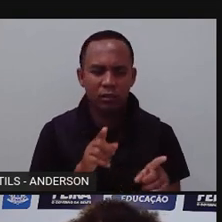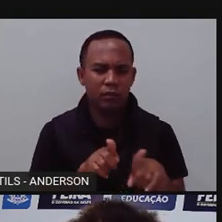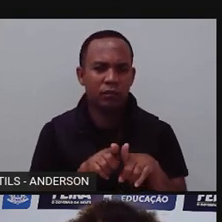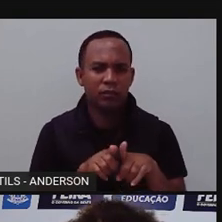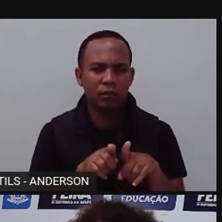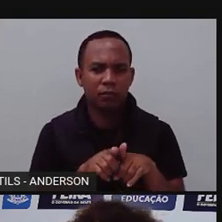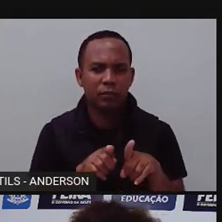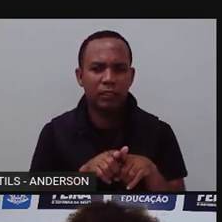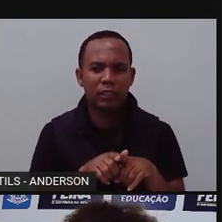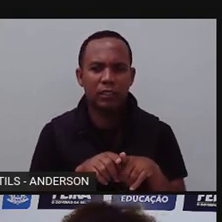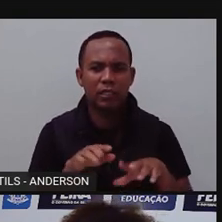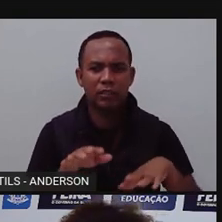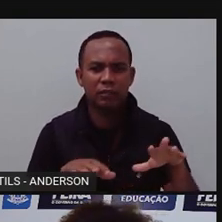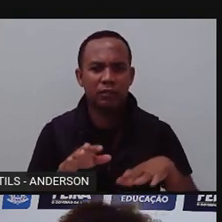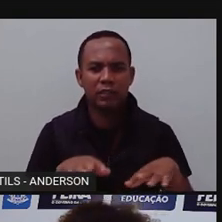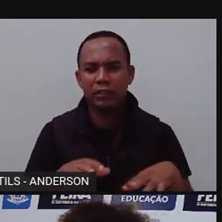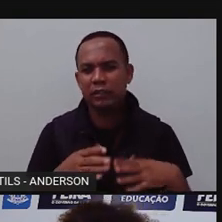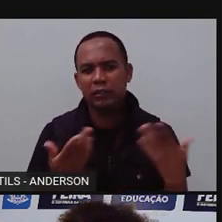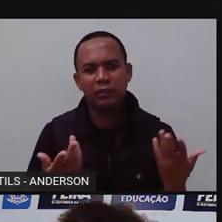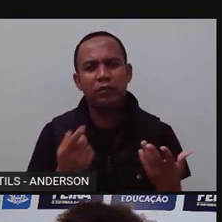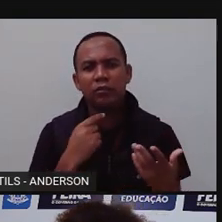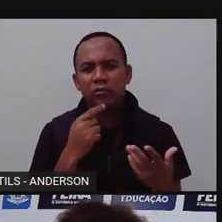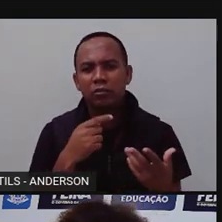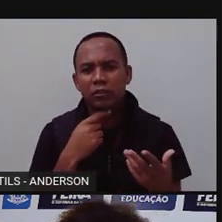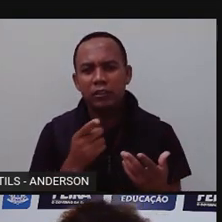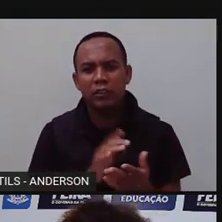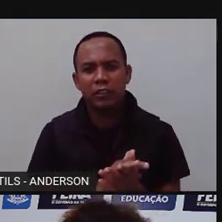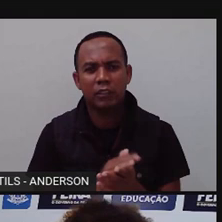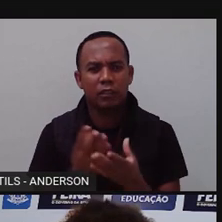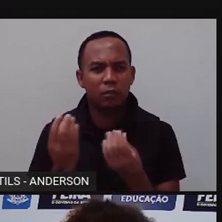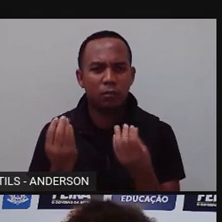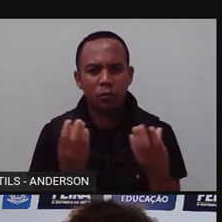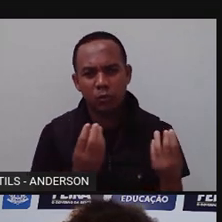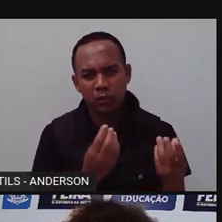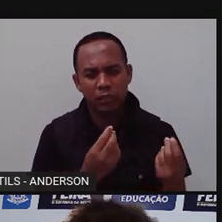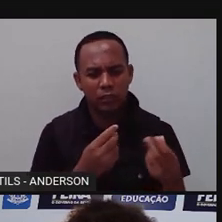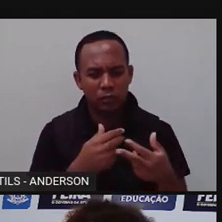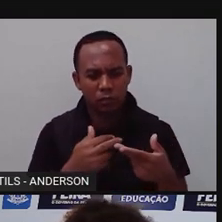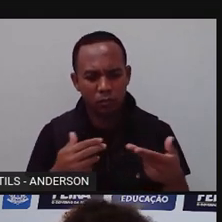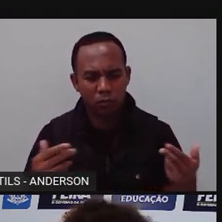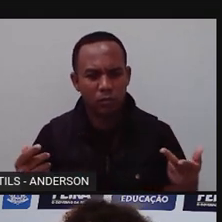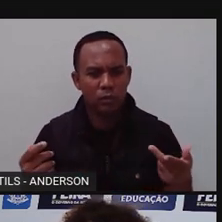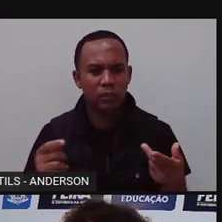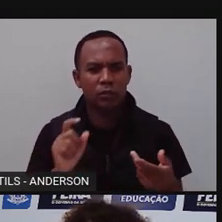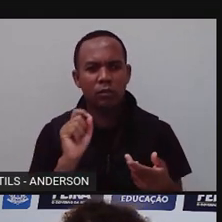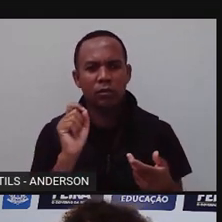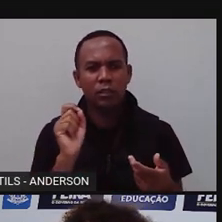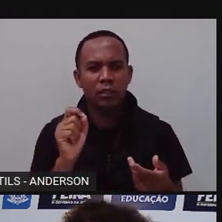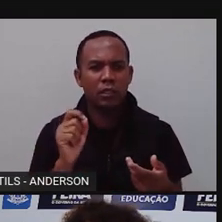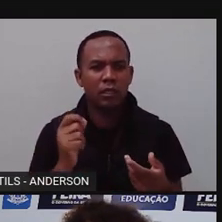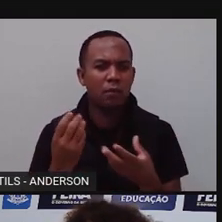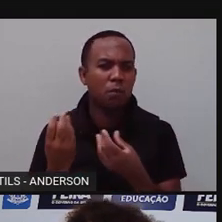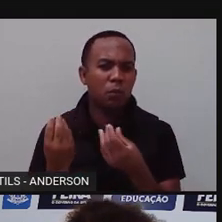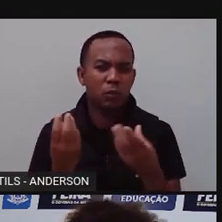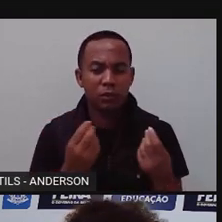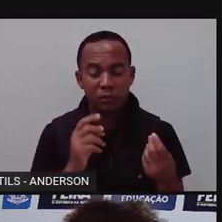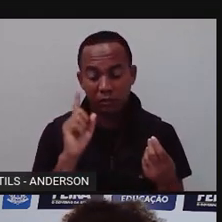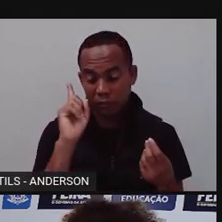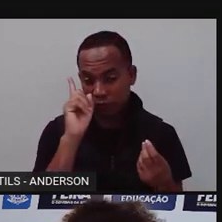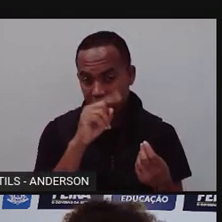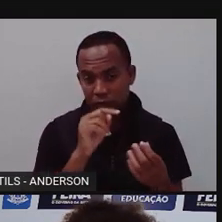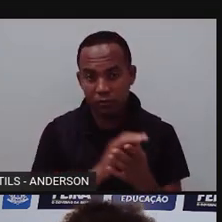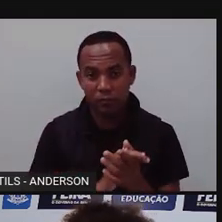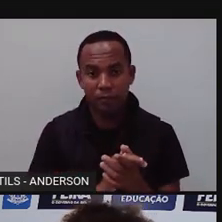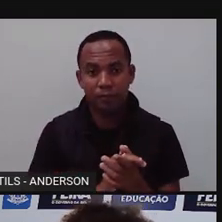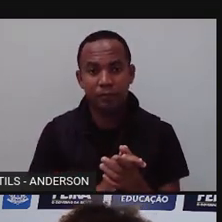não estava suportando mais tudo isso. Muitas vezes, os seres humanos exploram, além da conta, a natureza.